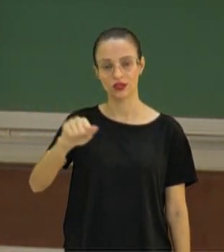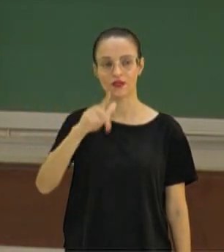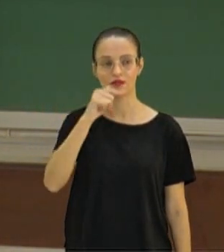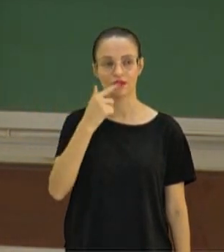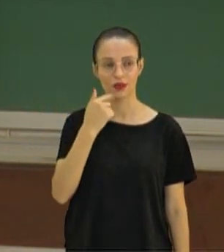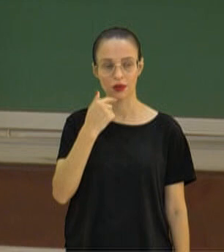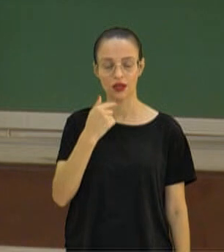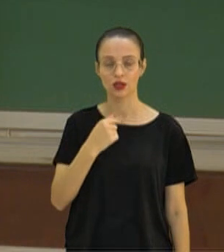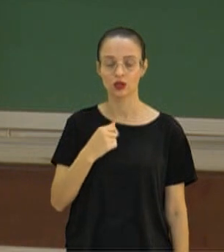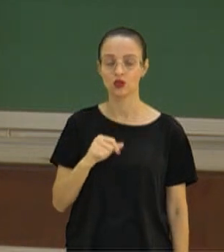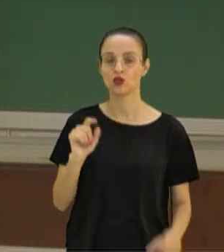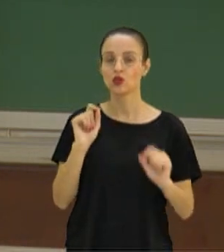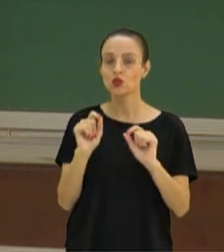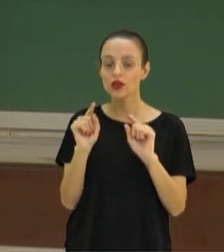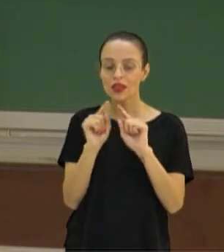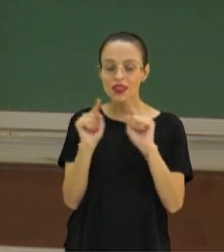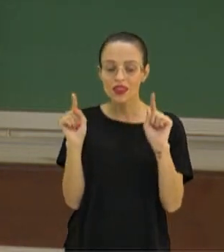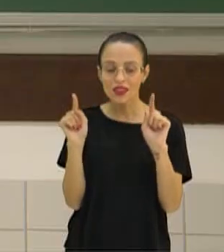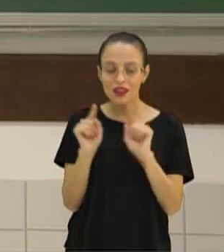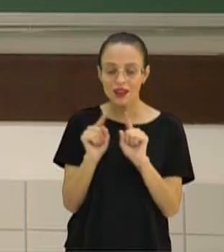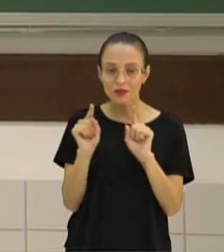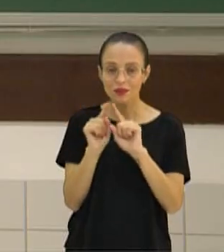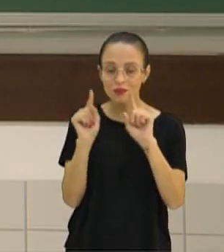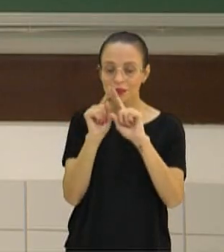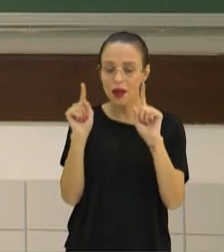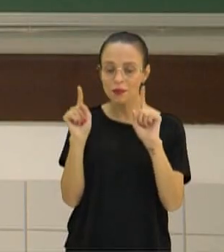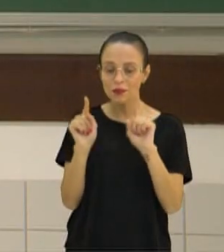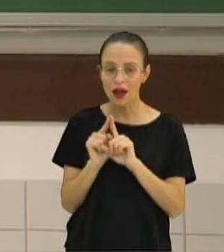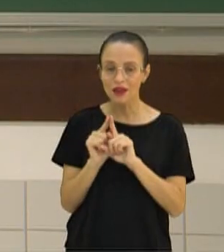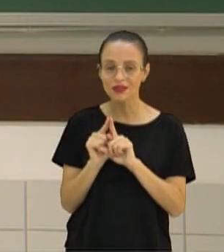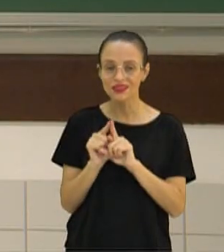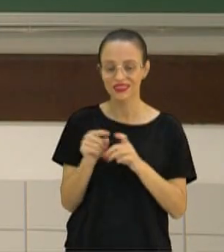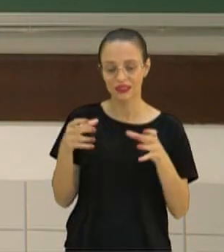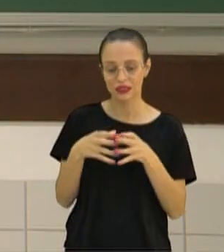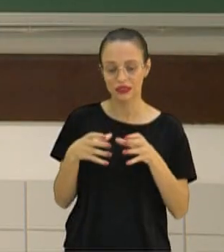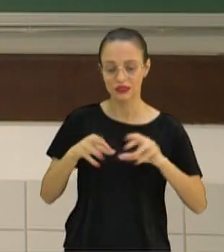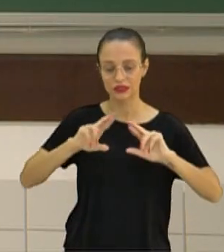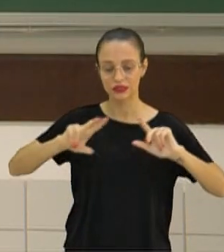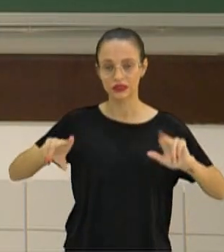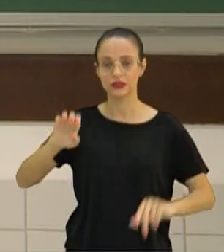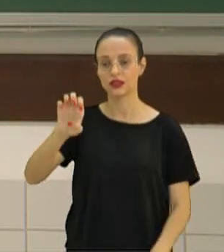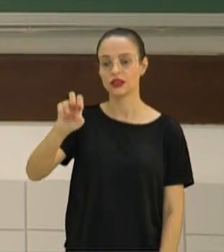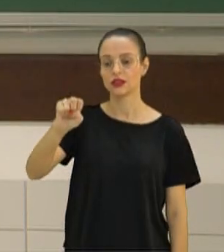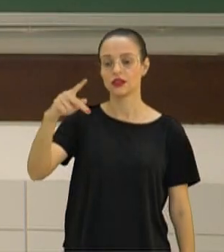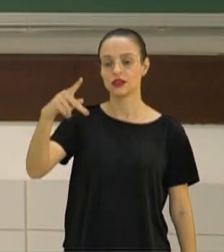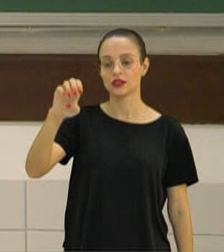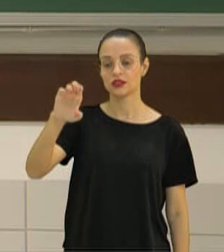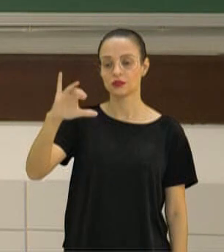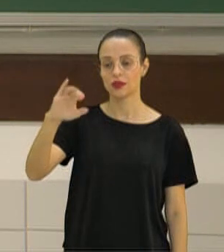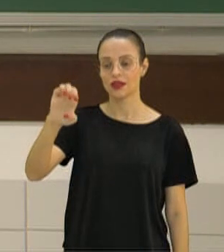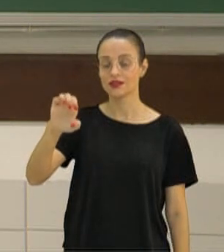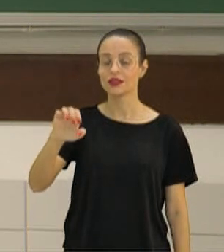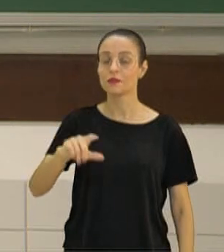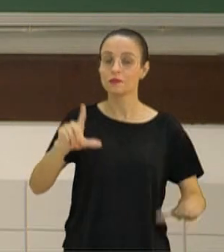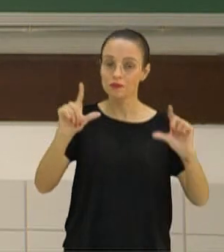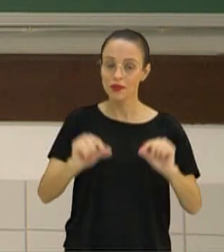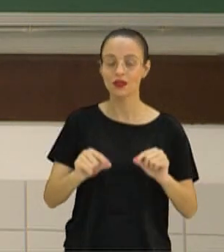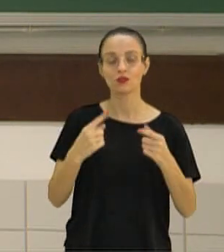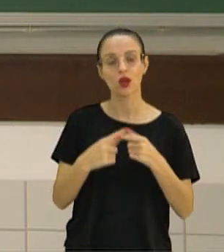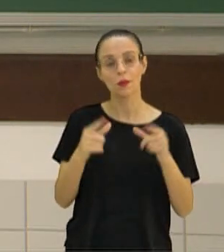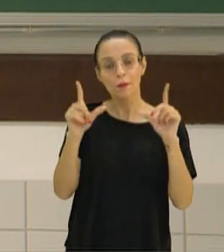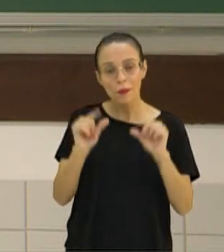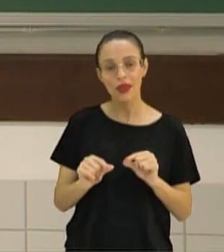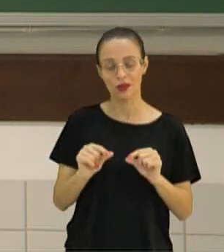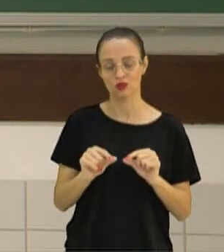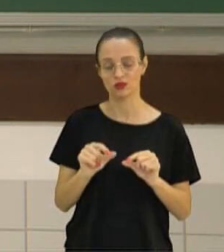O triangulozinho de espécie, ele é o menor. Por que o triângulo de espécie é o menor? Porque é o menos abrangente, porque eu tenho a menor quantidade